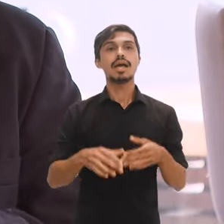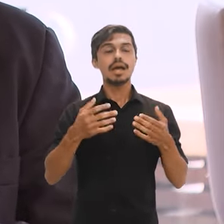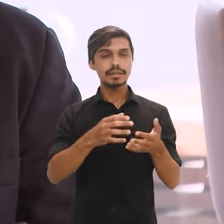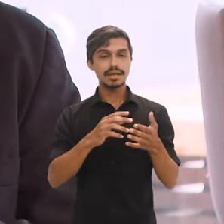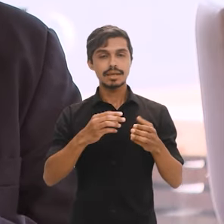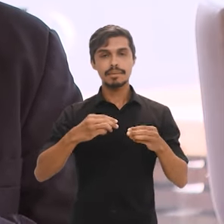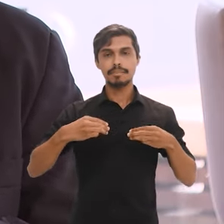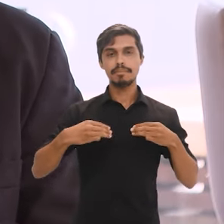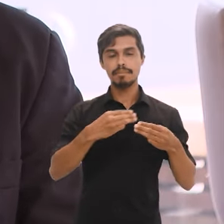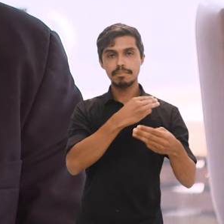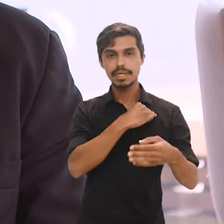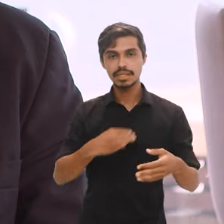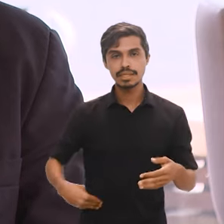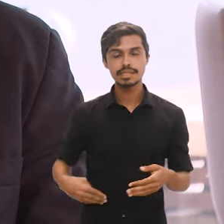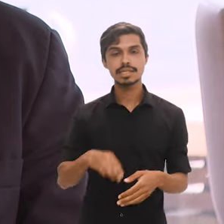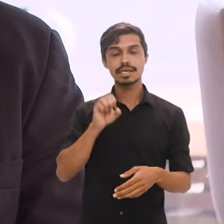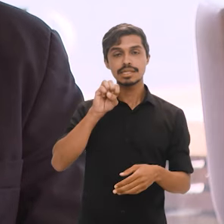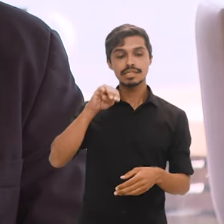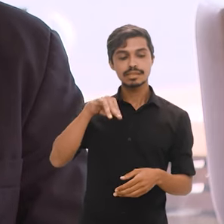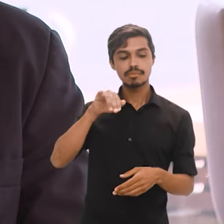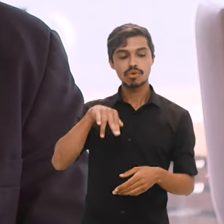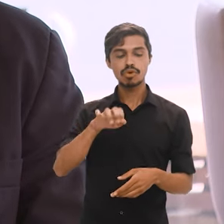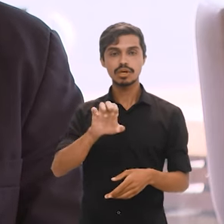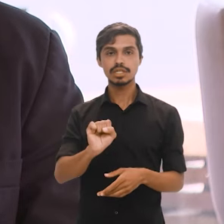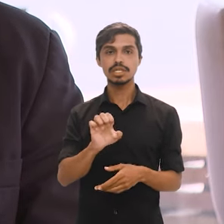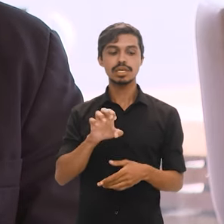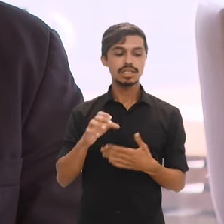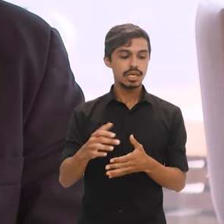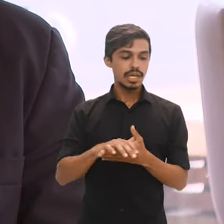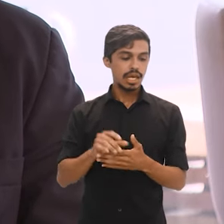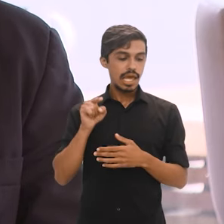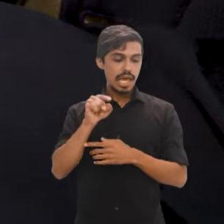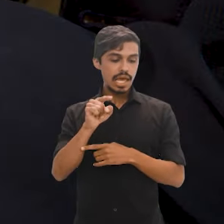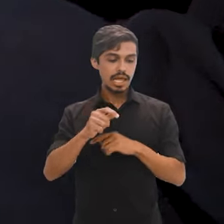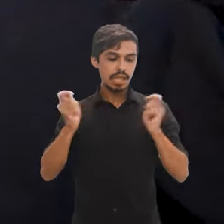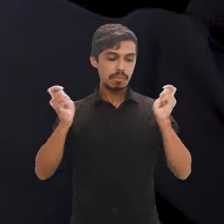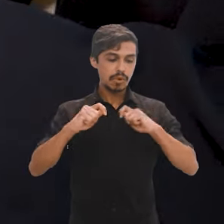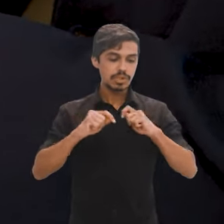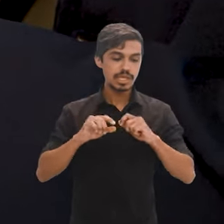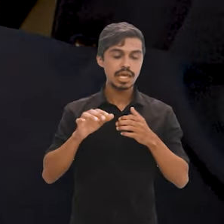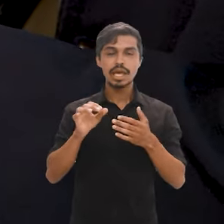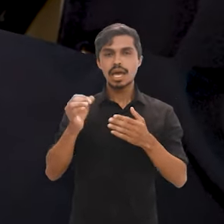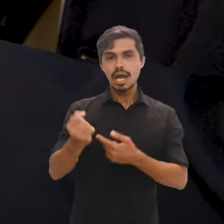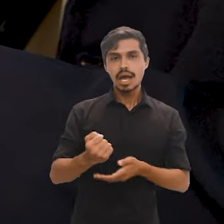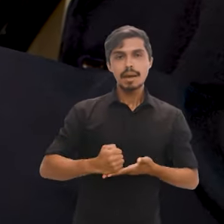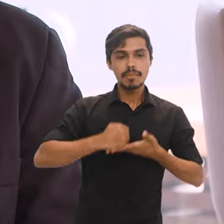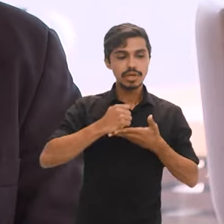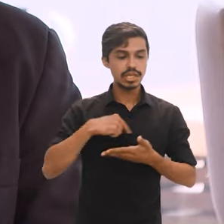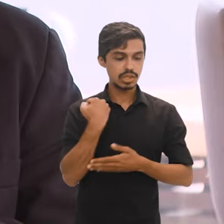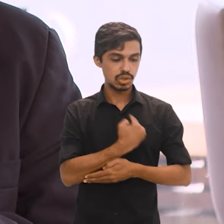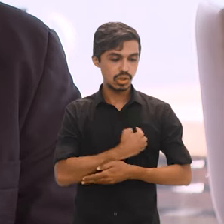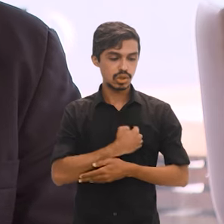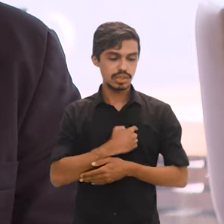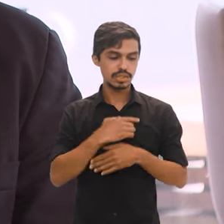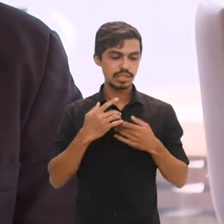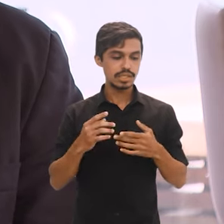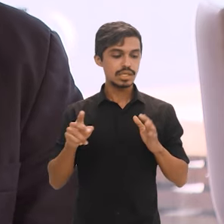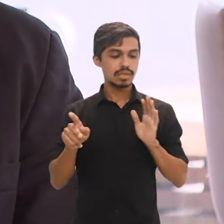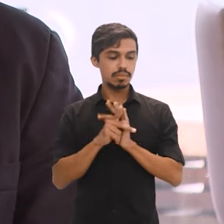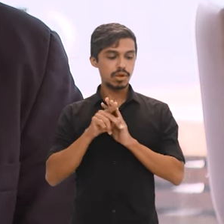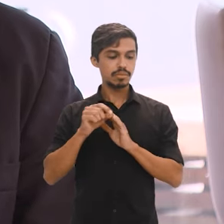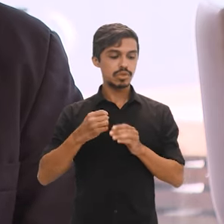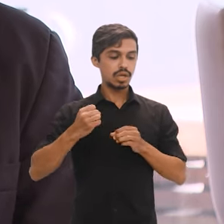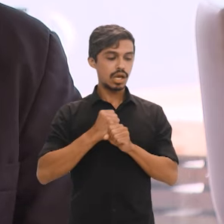Tebbis, que tem feito um grande trabalho em conjunto com toda a sua equipe, para poder, então, estabelecer as diretrizes do